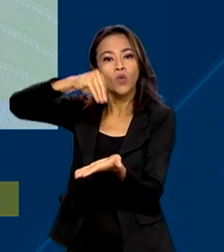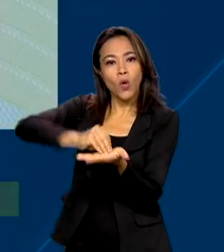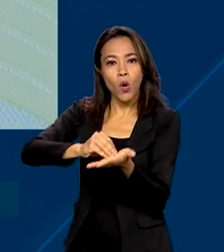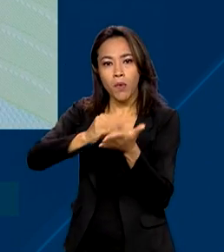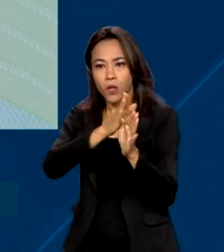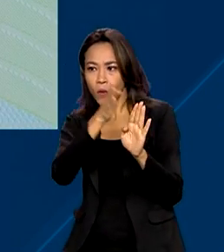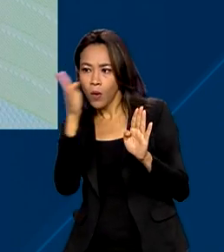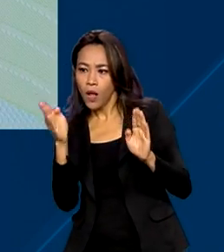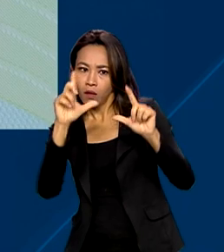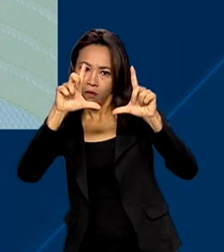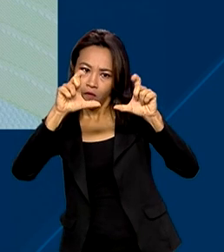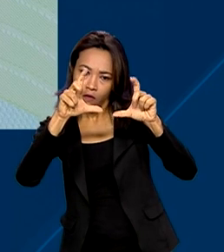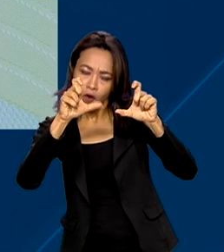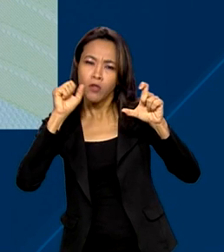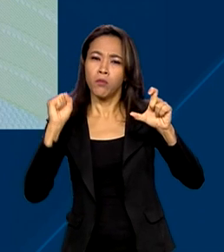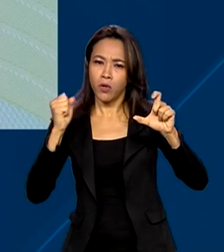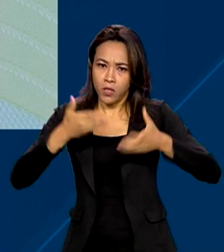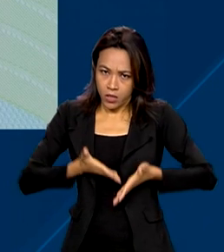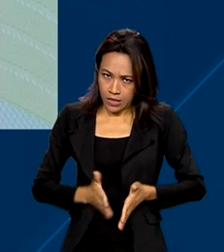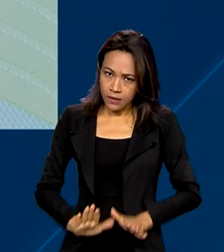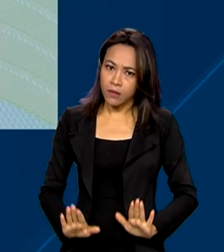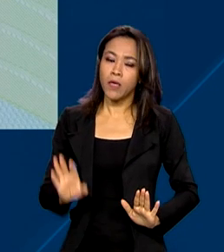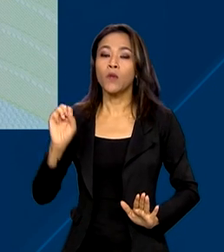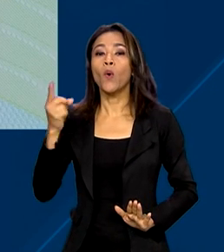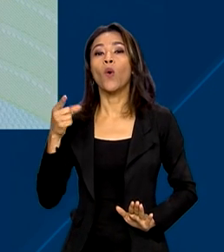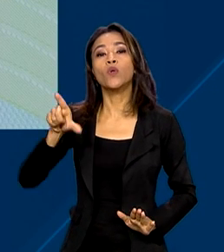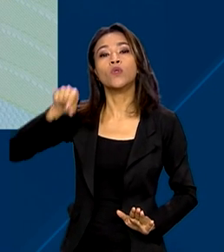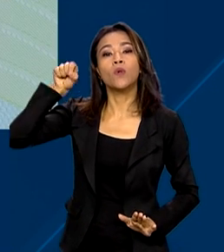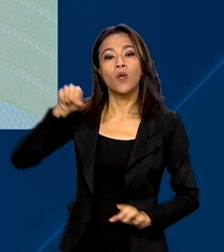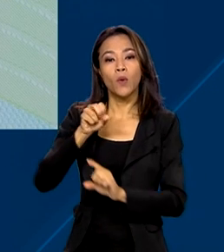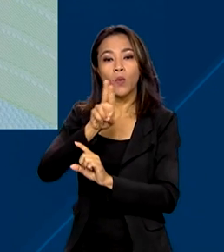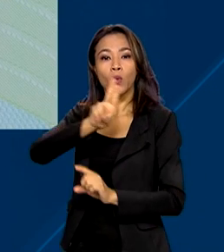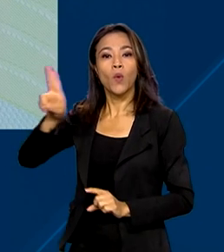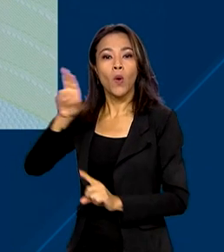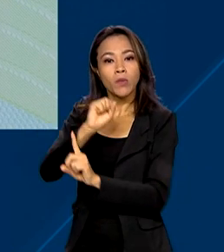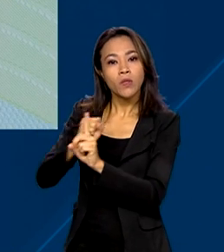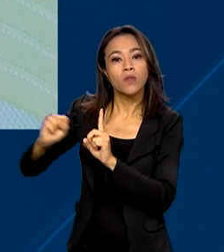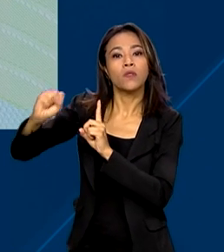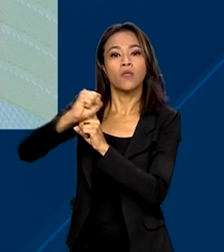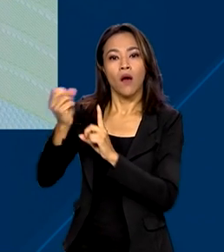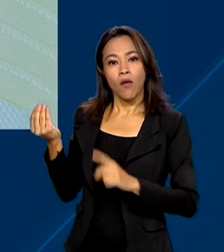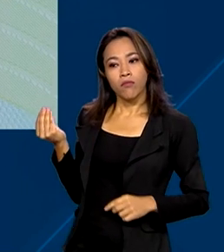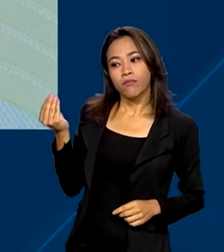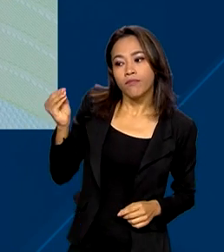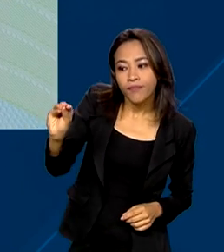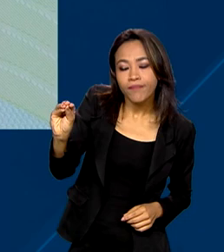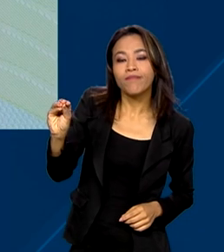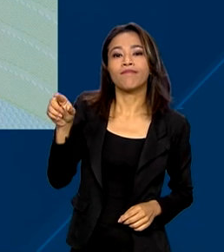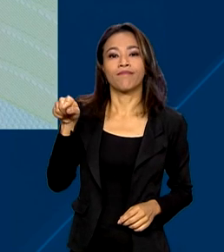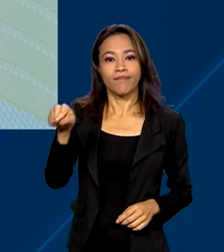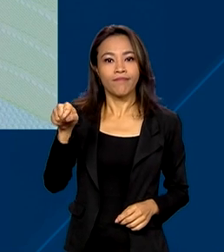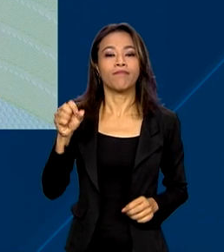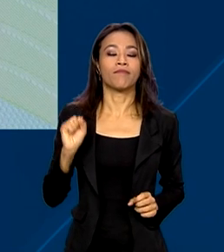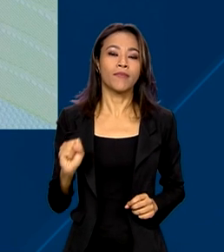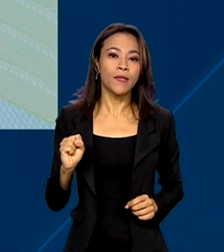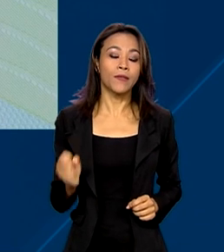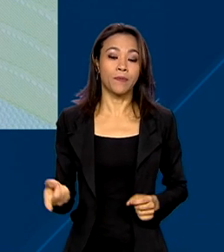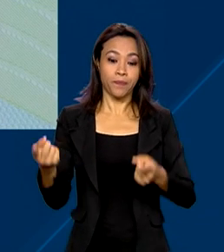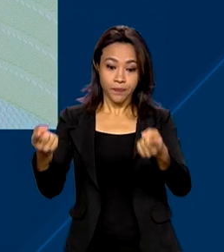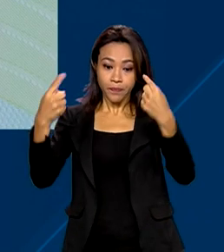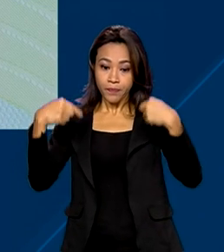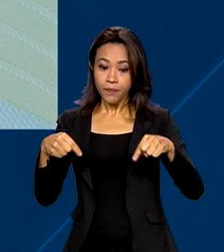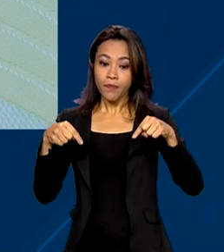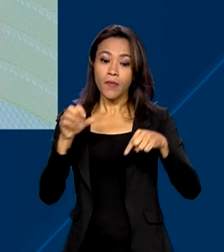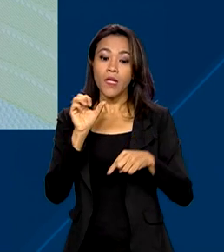foto. Pode ser o de registro ou o social, que é aquele escolhido pelo cidadão na hora da emissão. E o campo